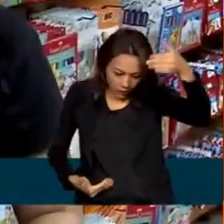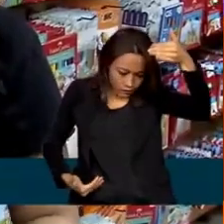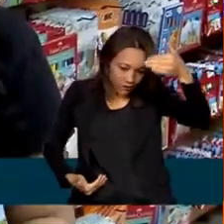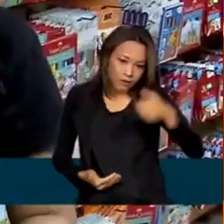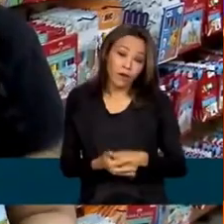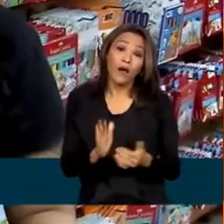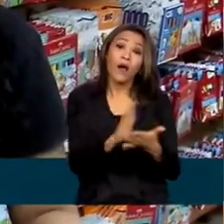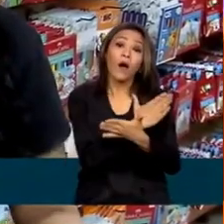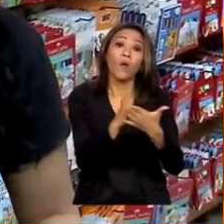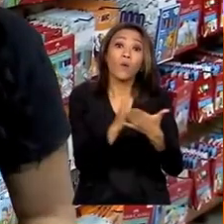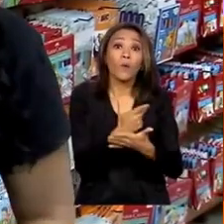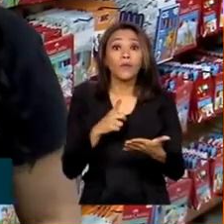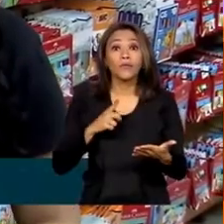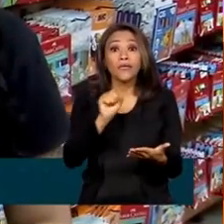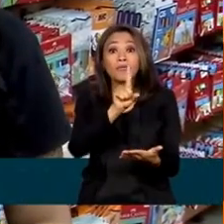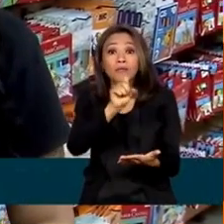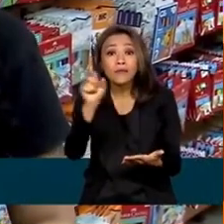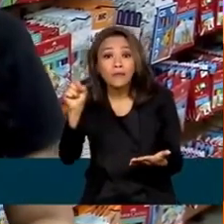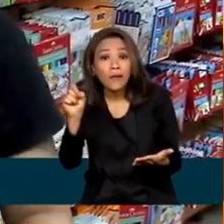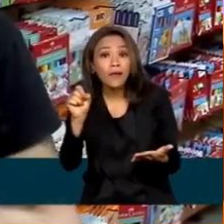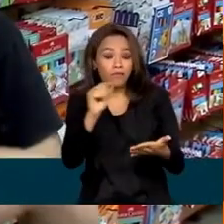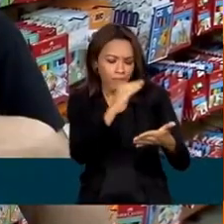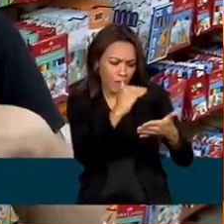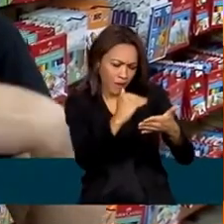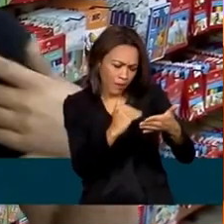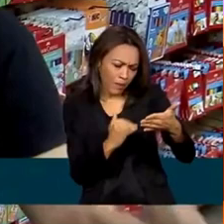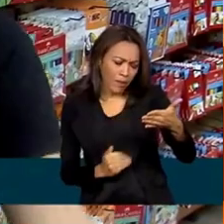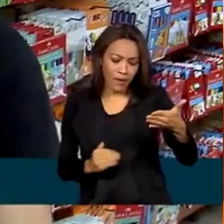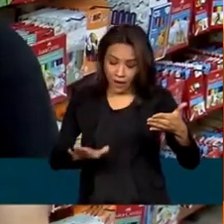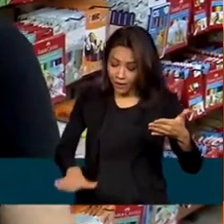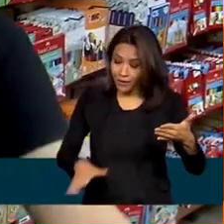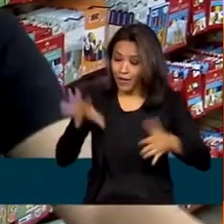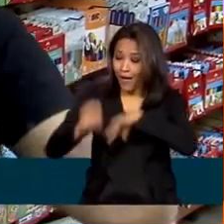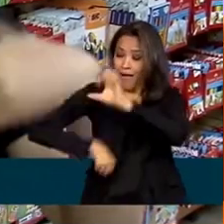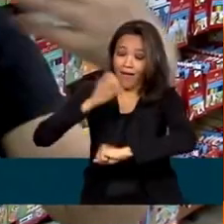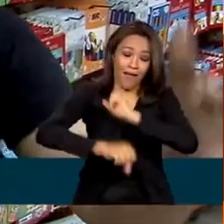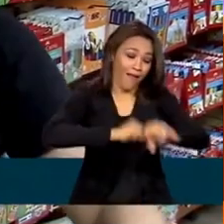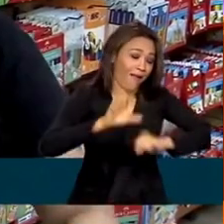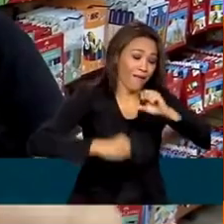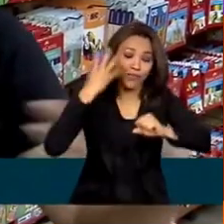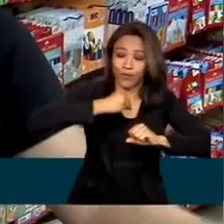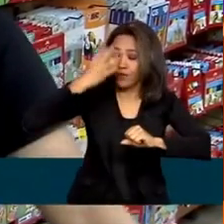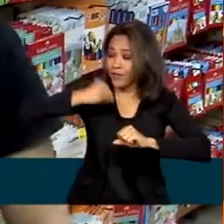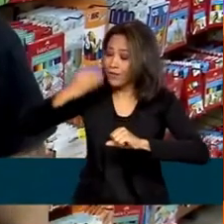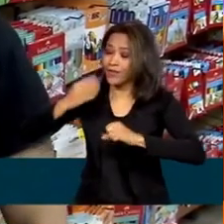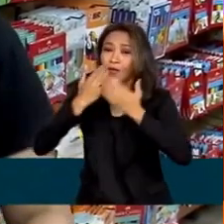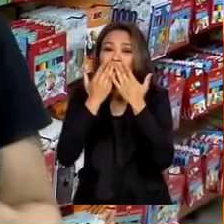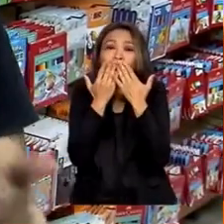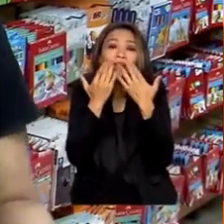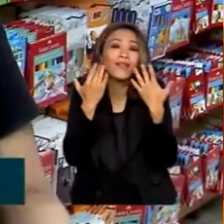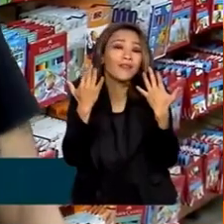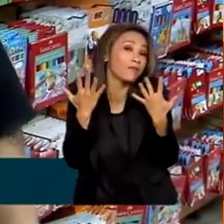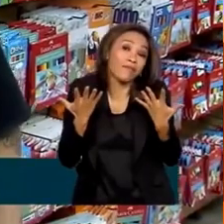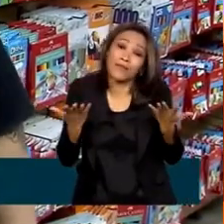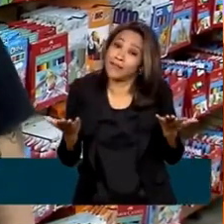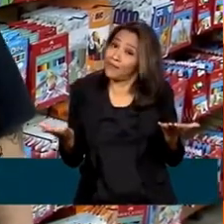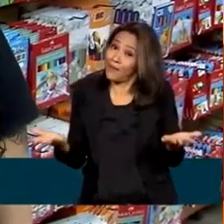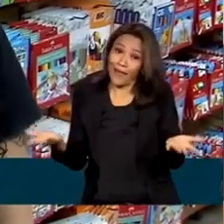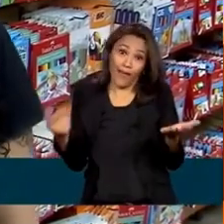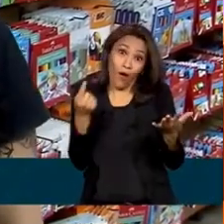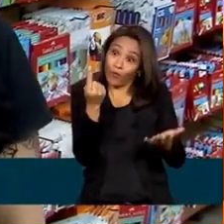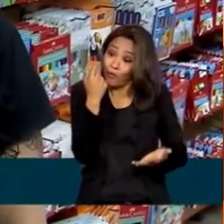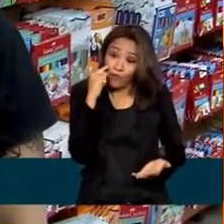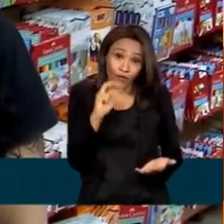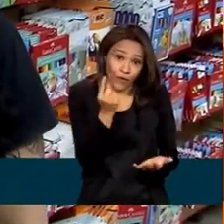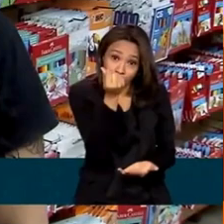Algumas listas tem até 100 itens, então normalmente a criança quer pegar tudo do mais bonito, do mais colorido e não necessariamente olha o